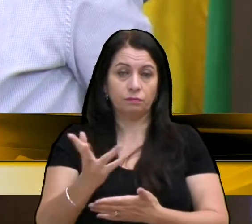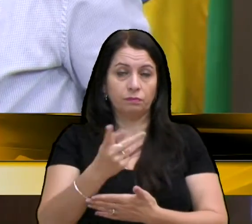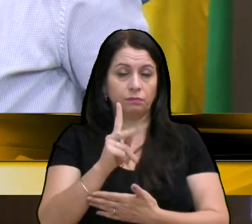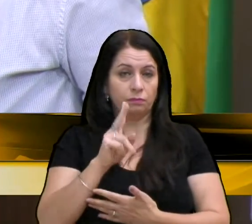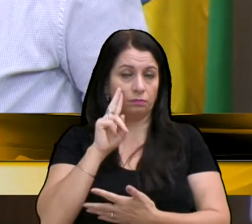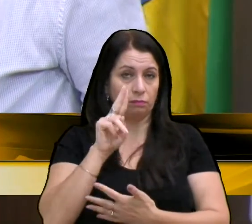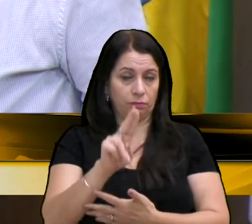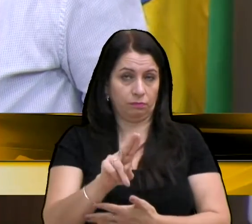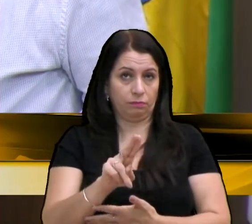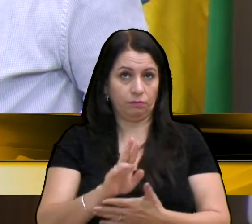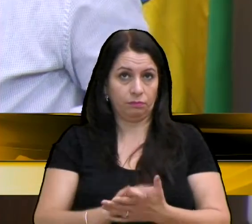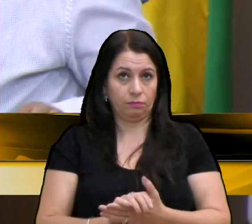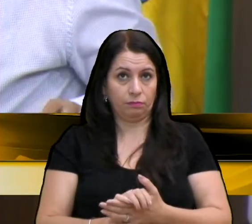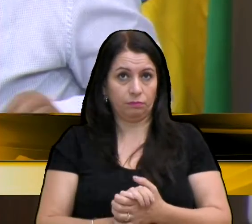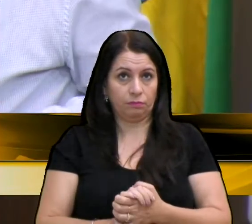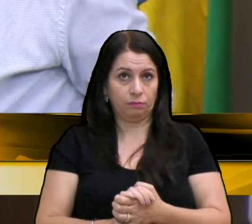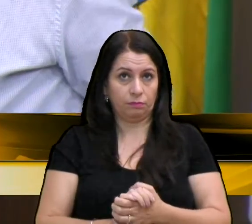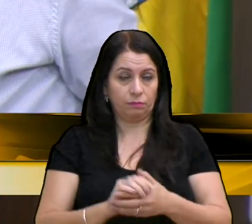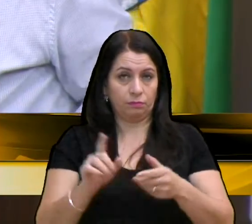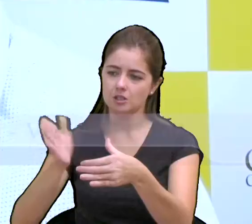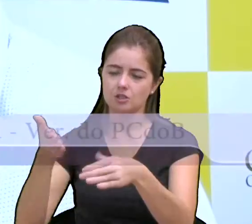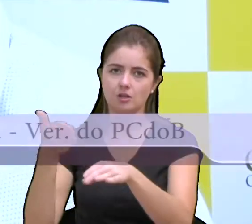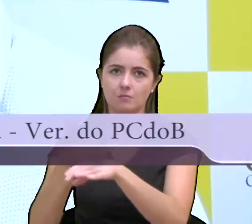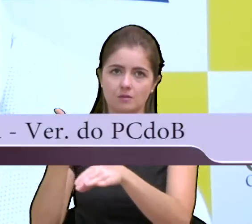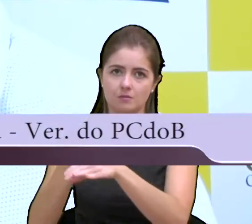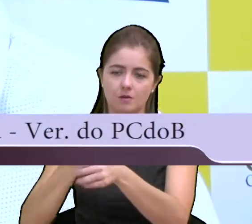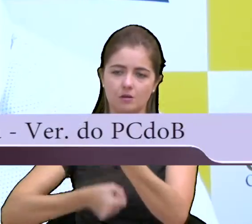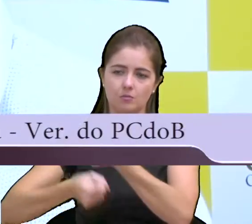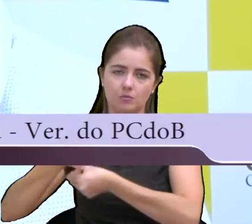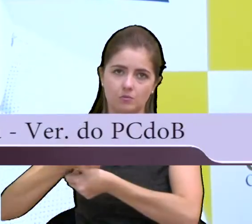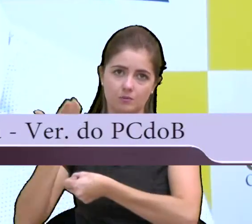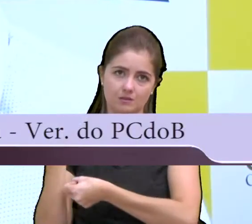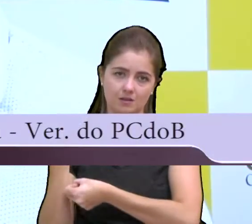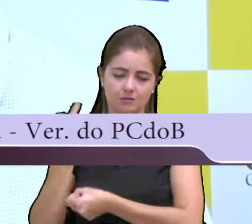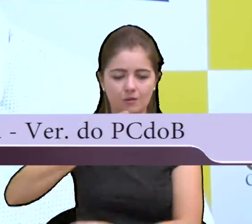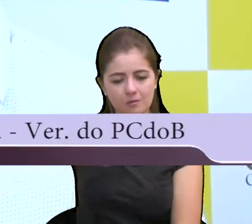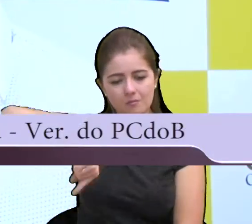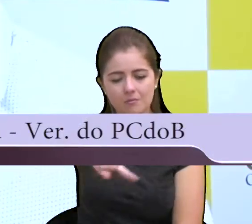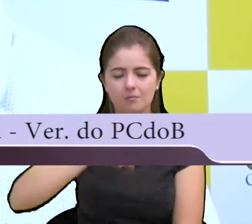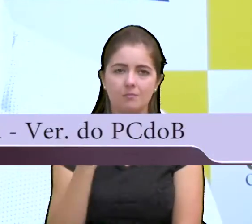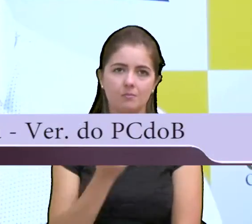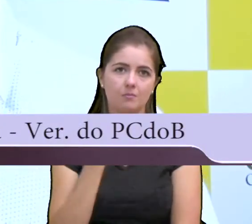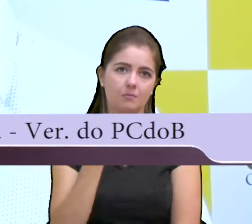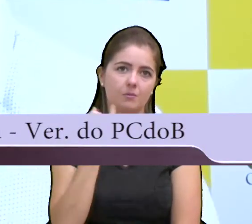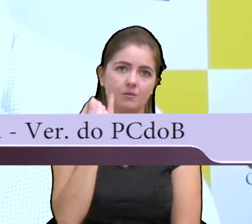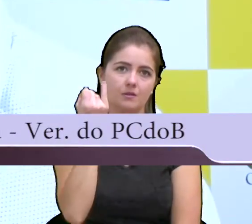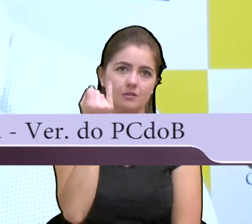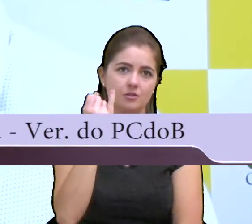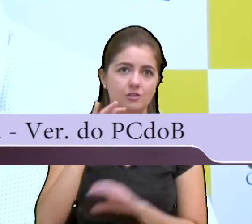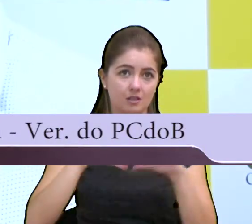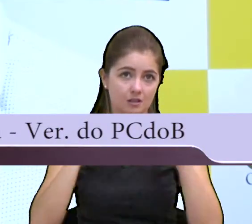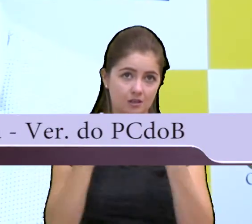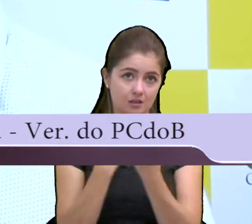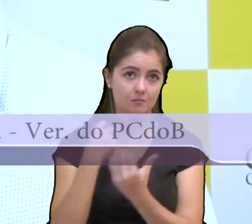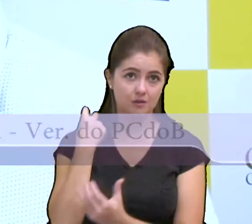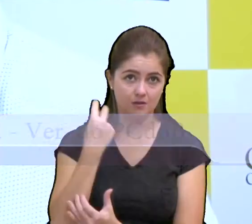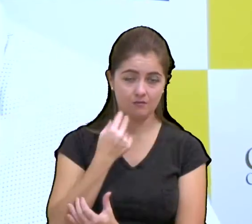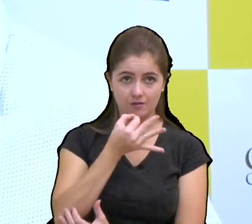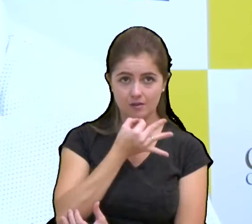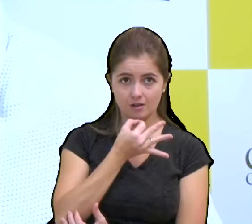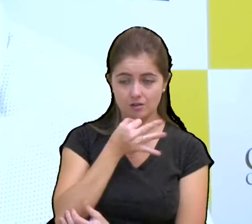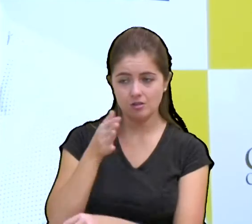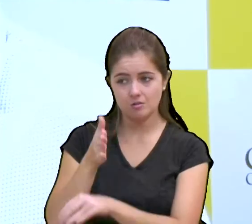19 municípios da Serra Gaúcha. Então, para nós é importante que a casa permaneça aí